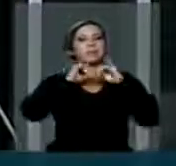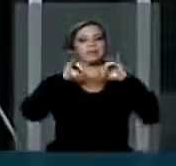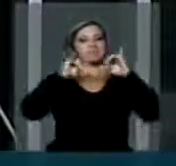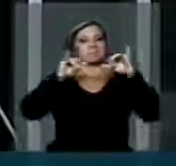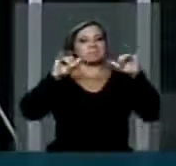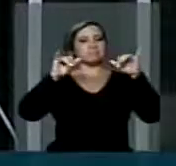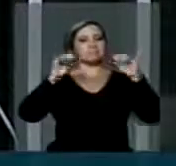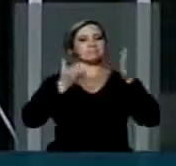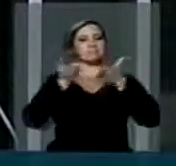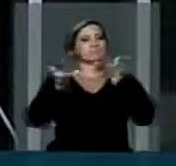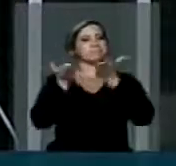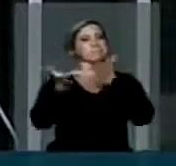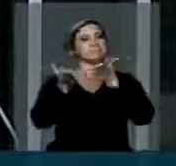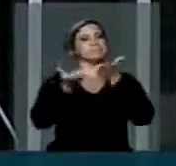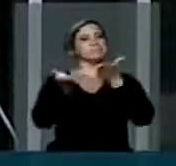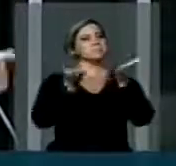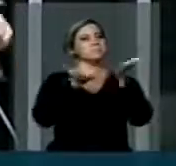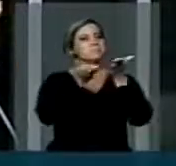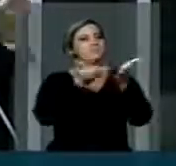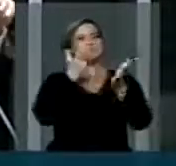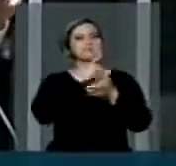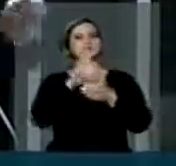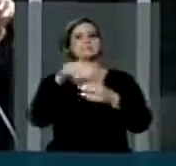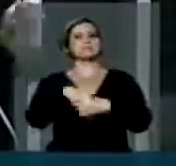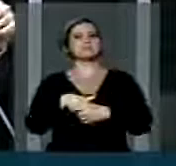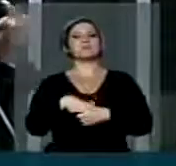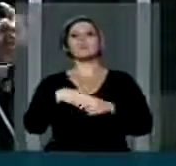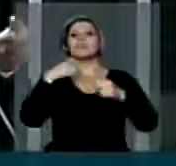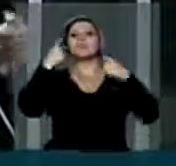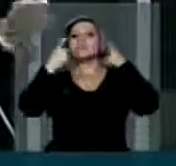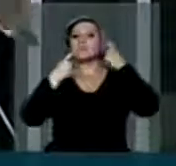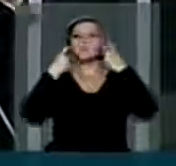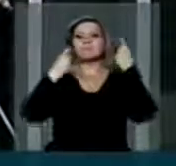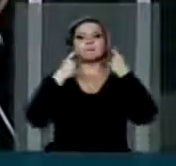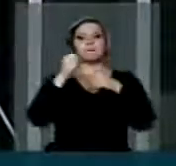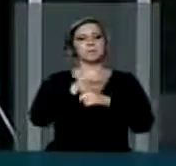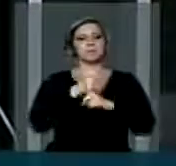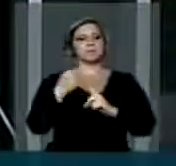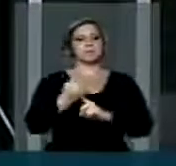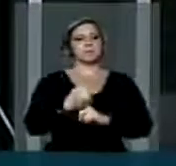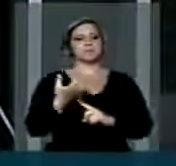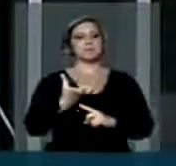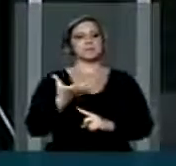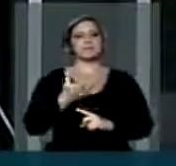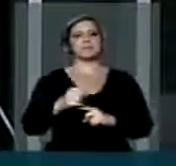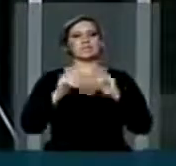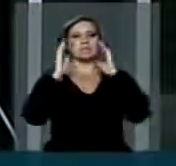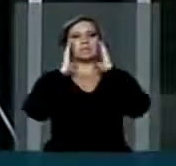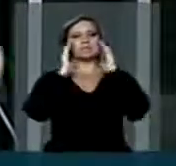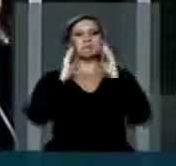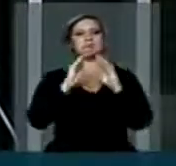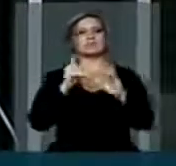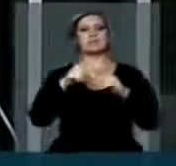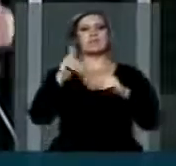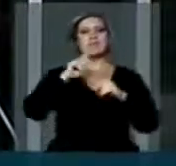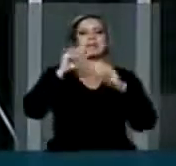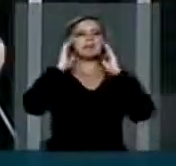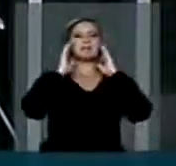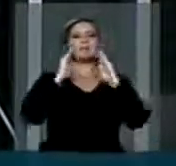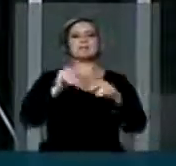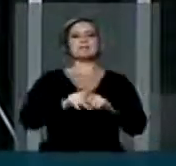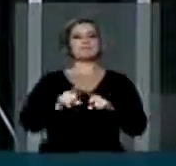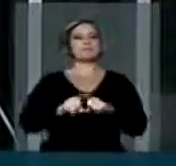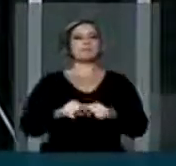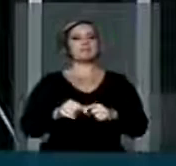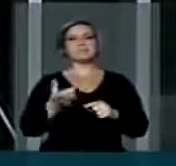Para um palanque eleitoral. Sem a preocupação de uma sociedade que quer ser respeitada. E ela não respeita e muito menos se